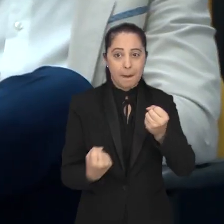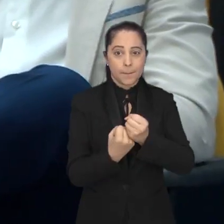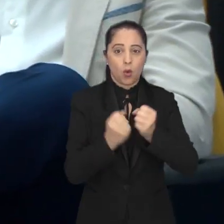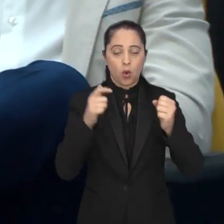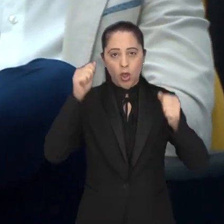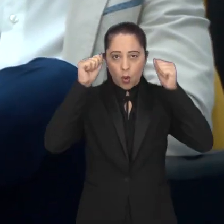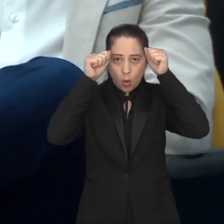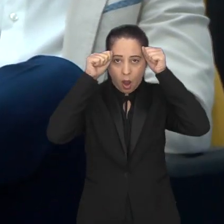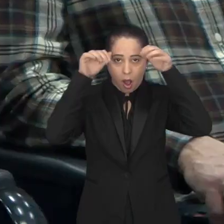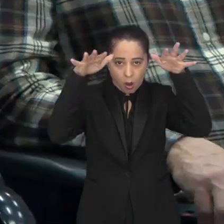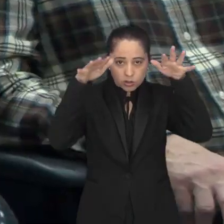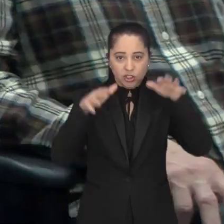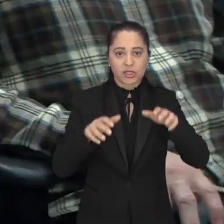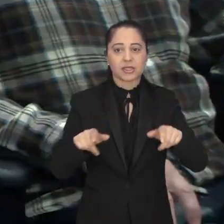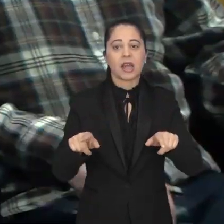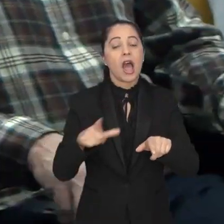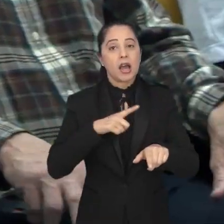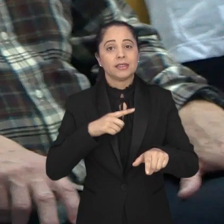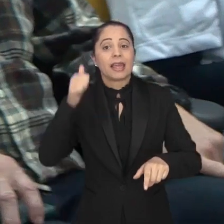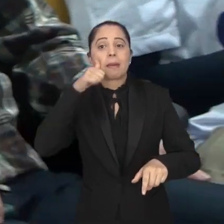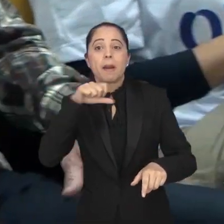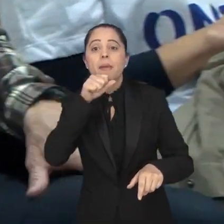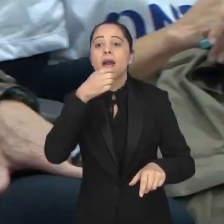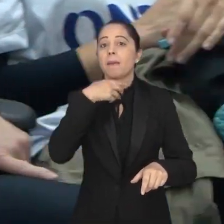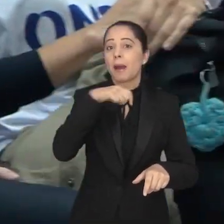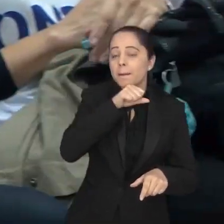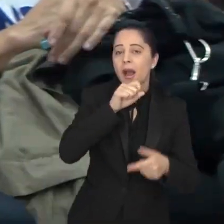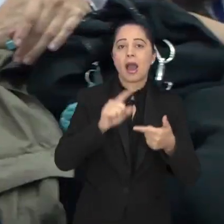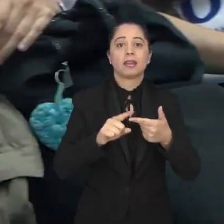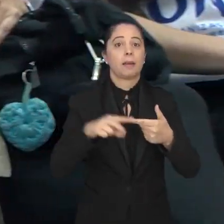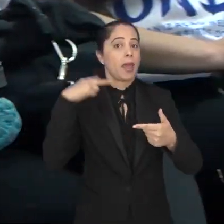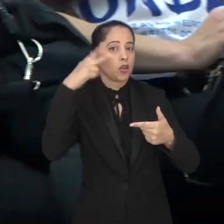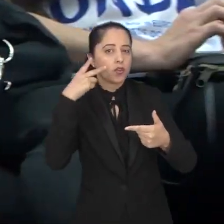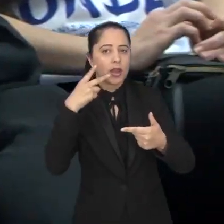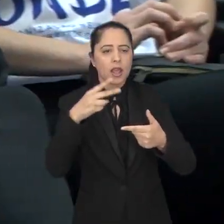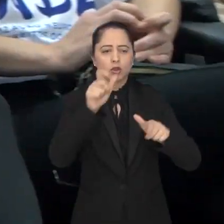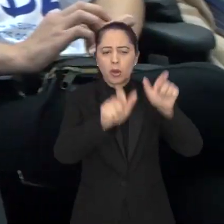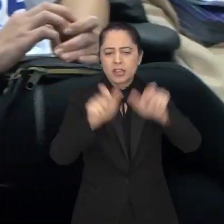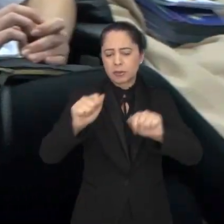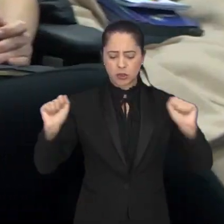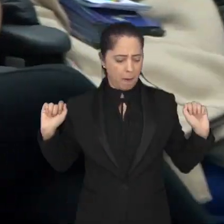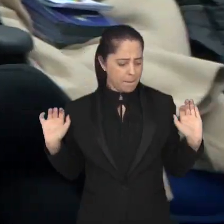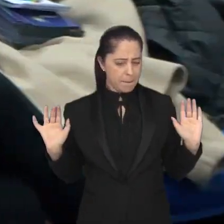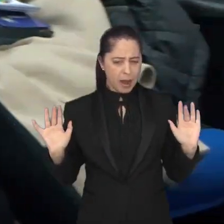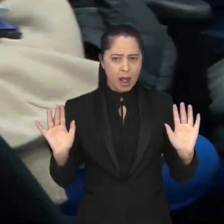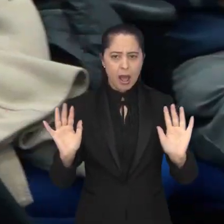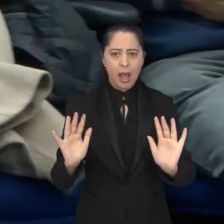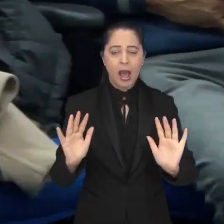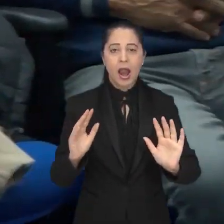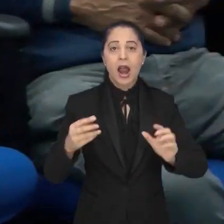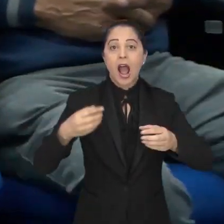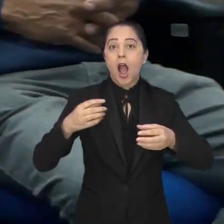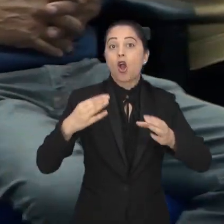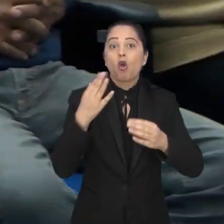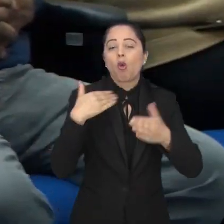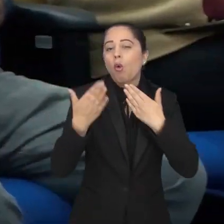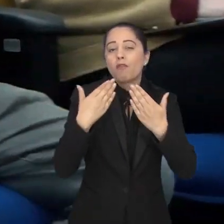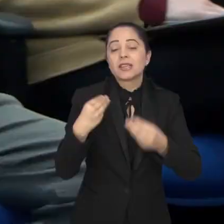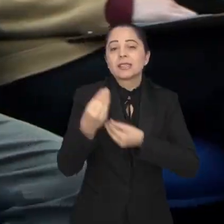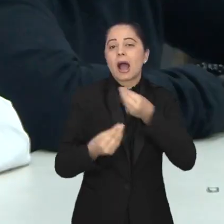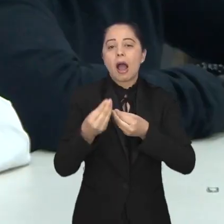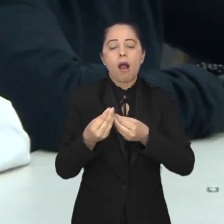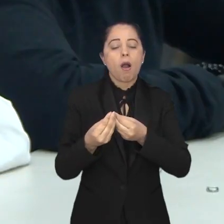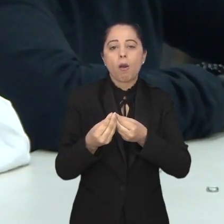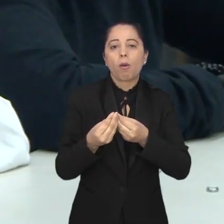o evento reuniu vereadores, mães e pais de autistas e a comunidade em geral em prol de um melhor acolhimento das pessoas